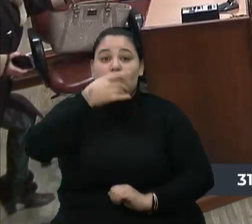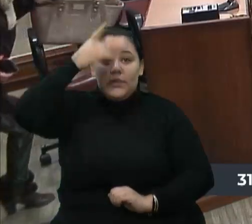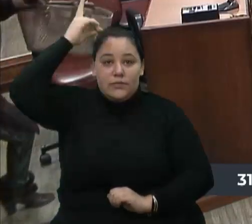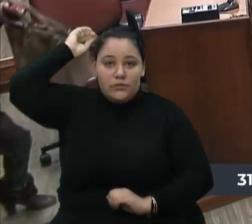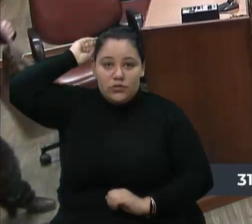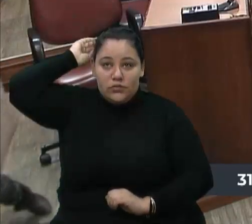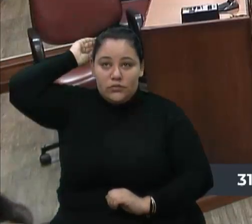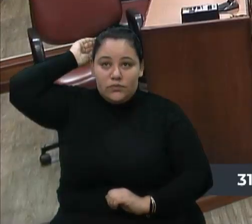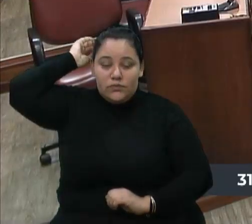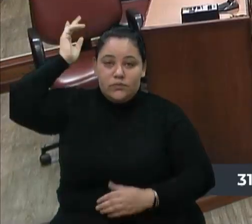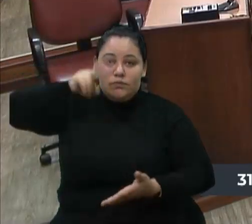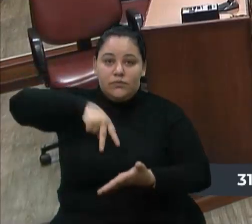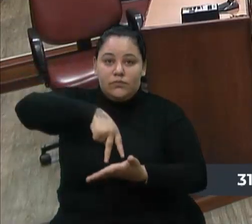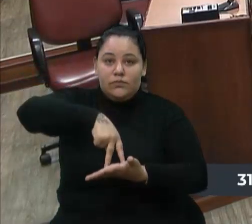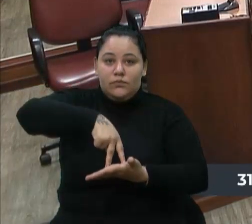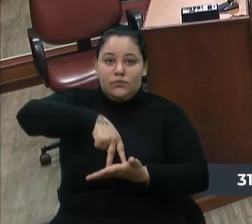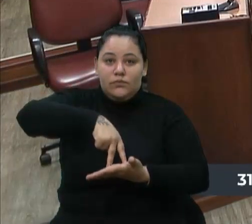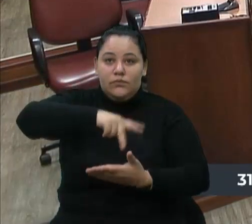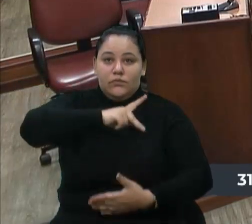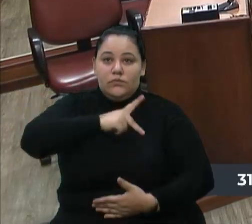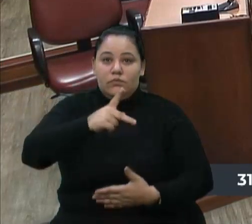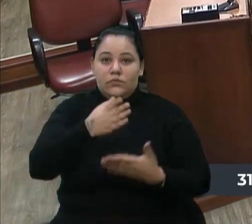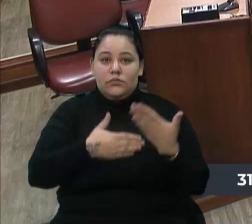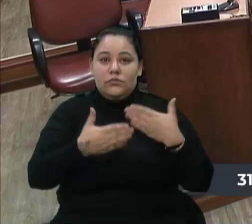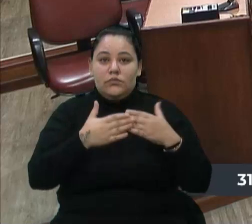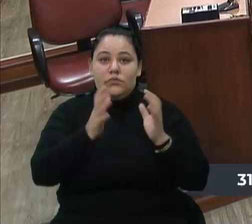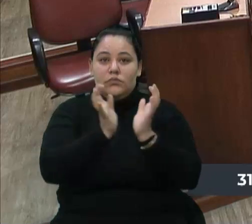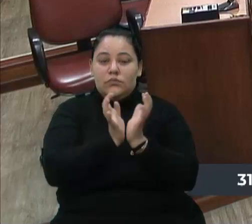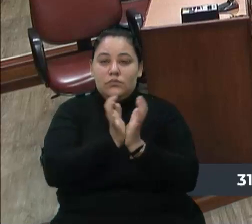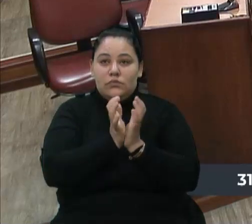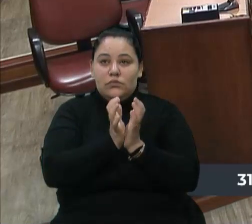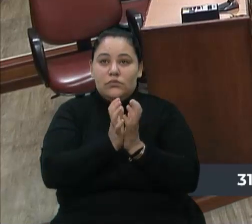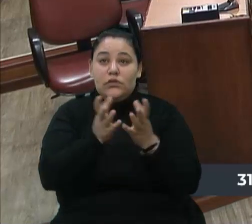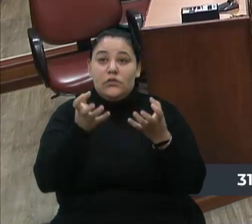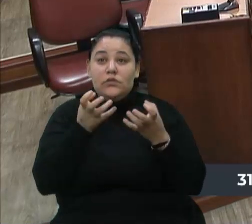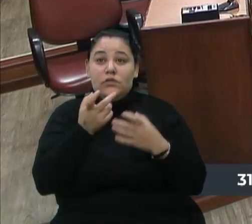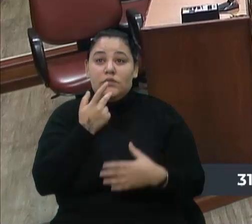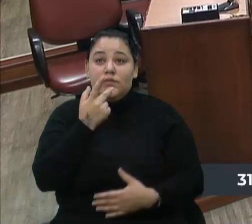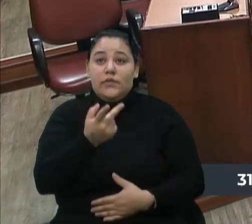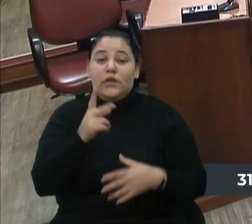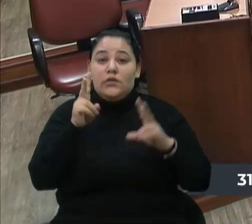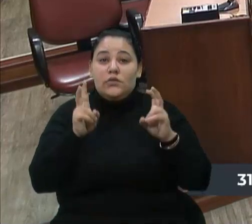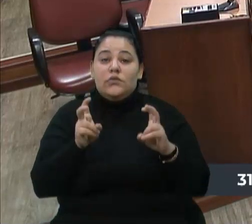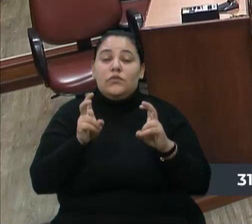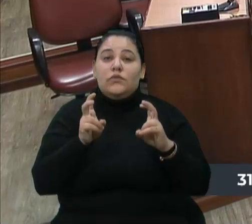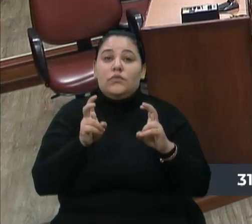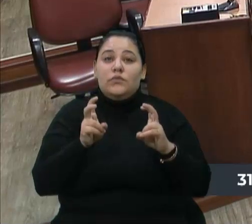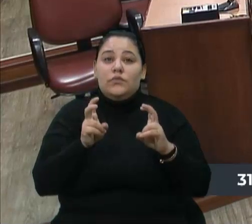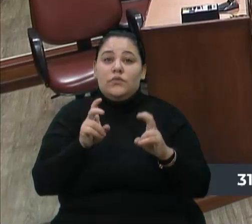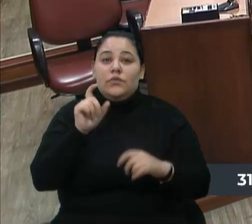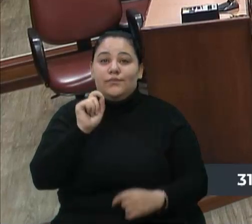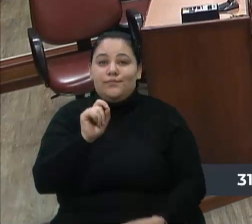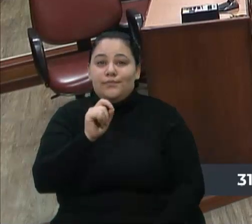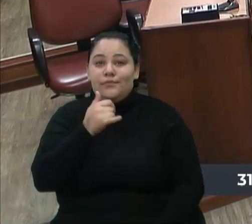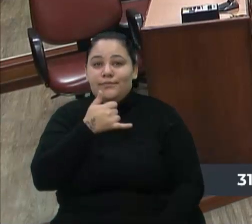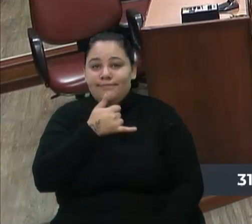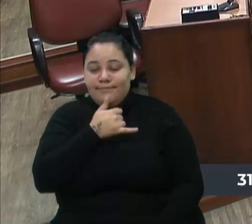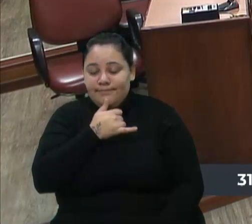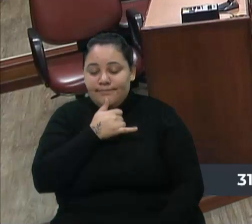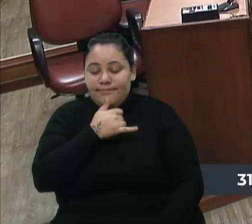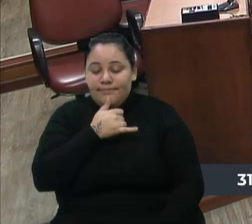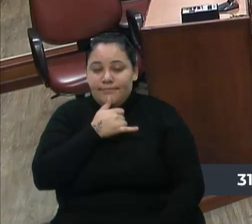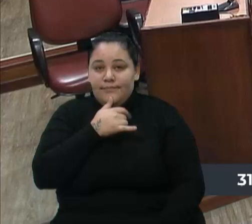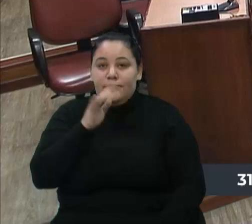Senhor presidente, nobres colegas, gostaria de me manifestar sobre esse episódio lamentável que aconteceu